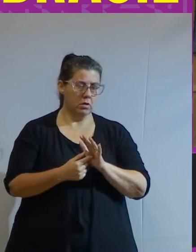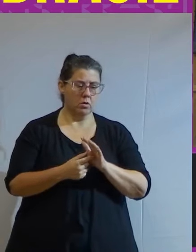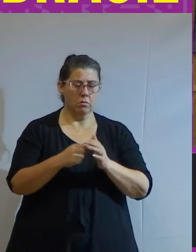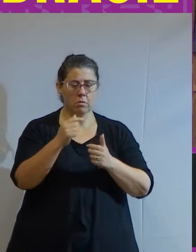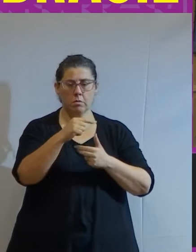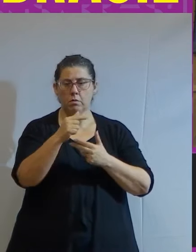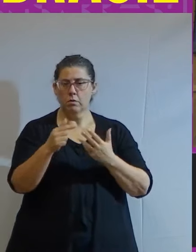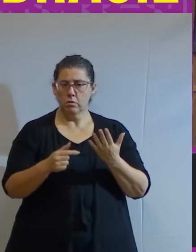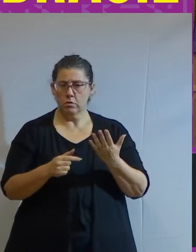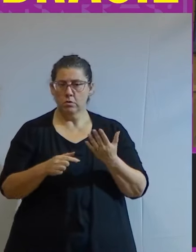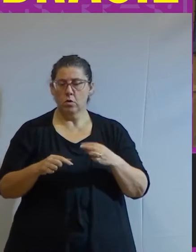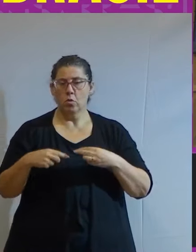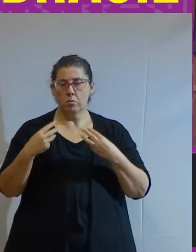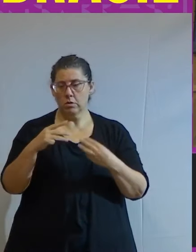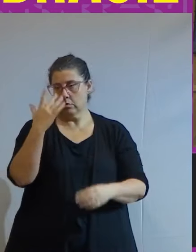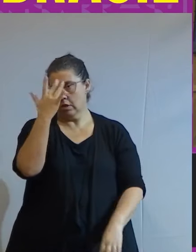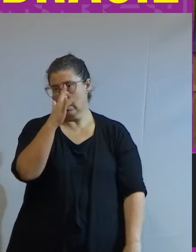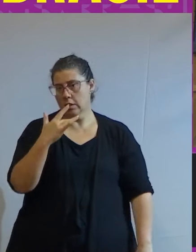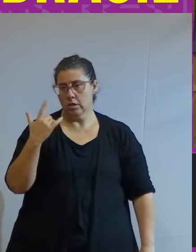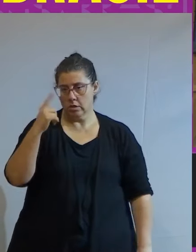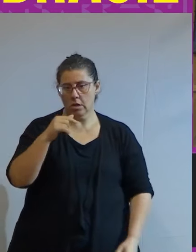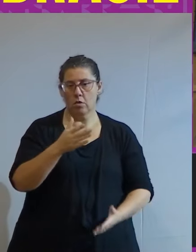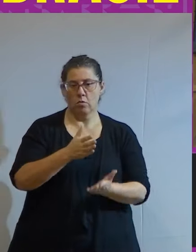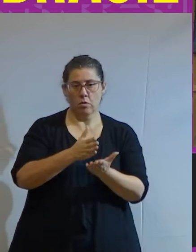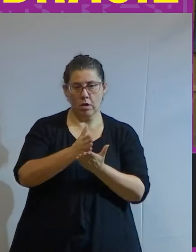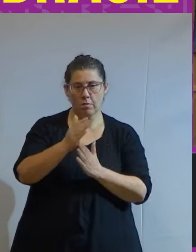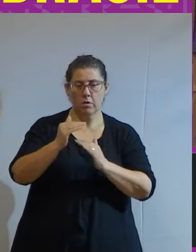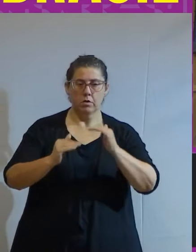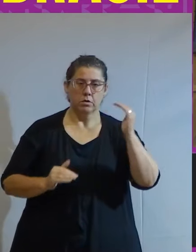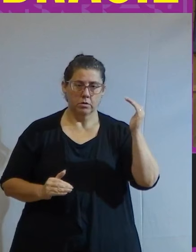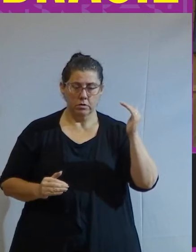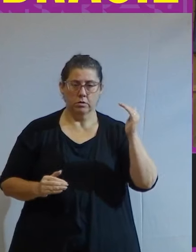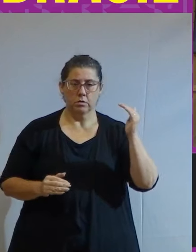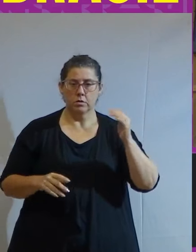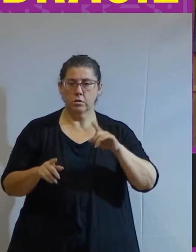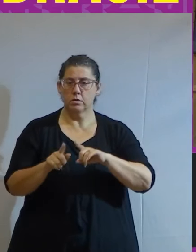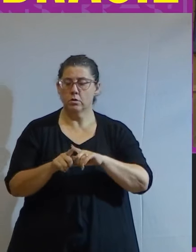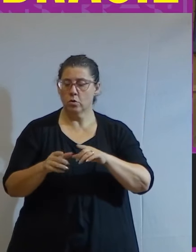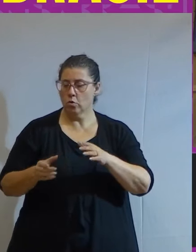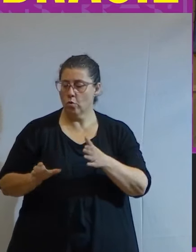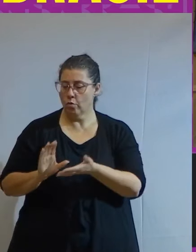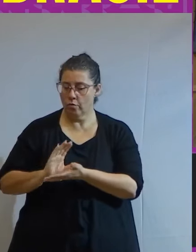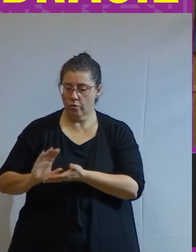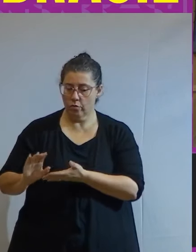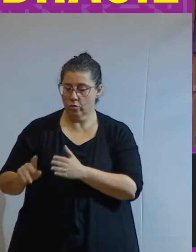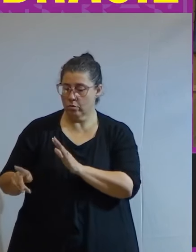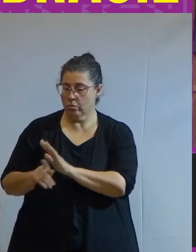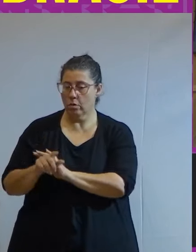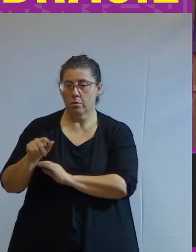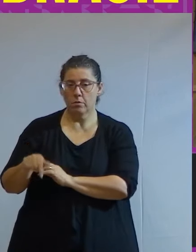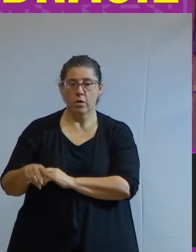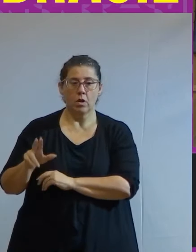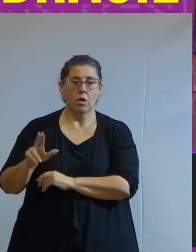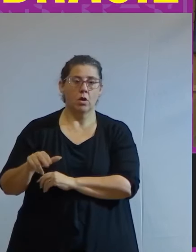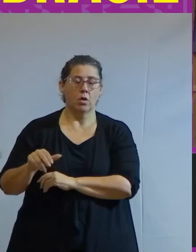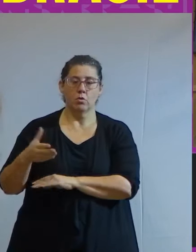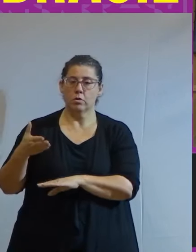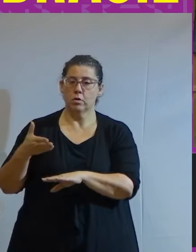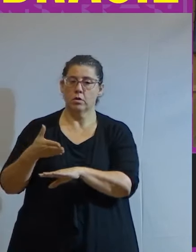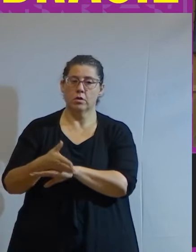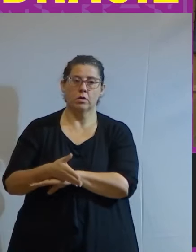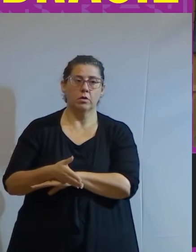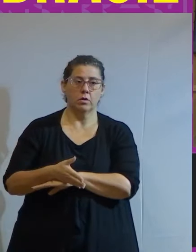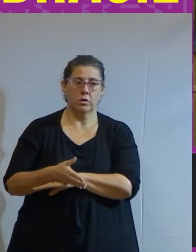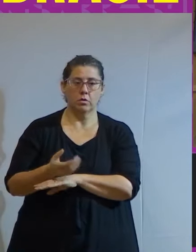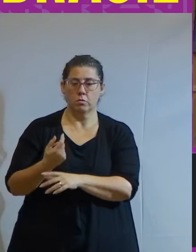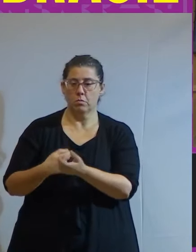ministro Haddad fez que é um caminho também da desigualdade um dos fundos exclusivos para quem nunca teve acesso a esse mundo